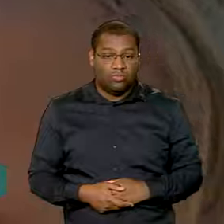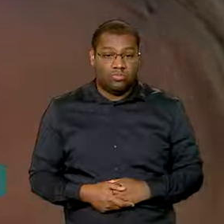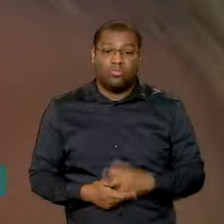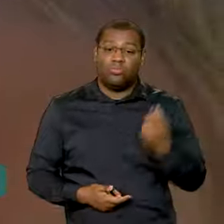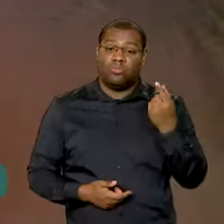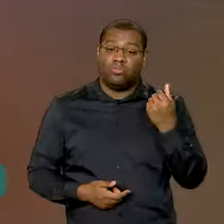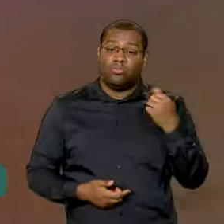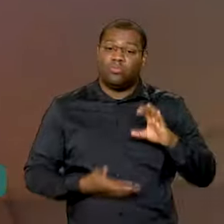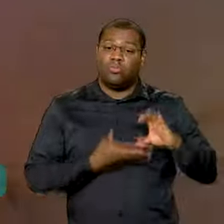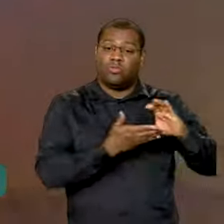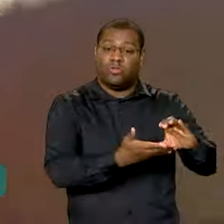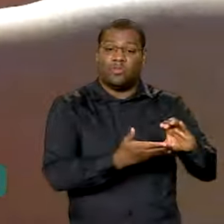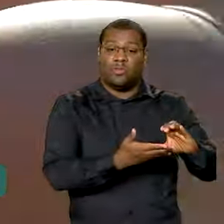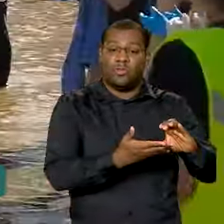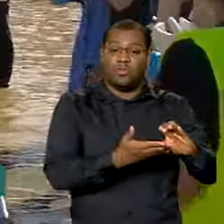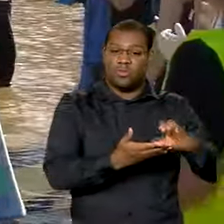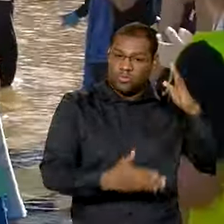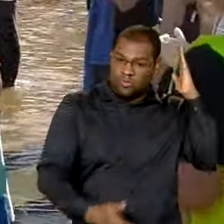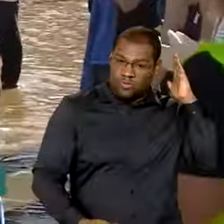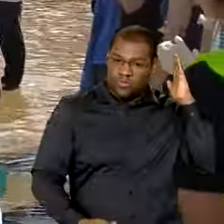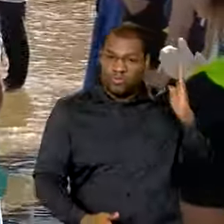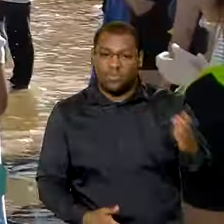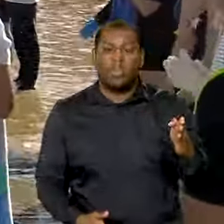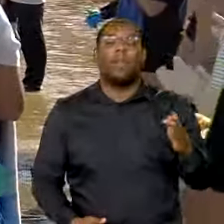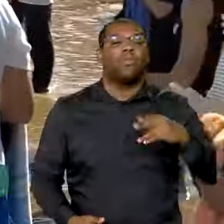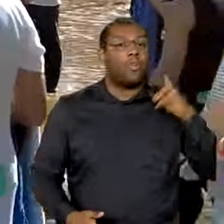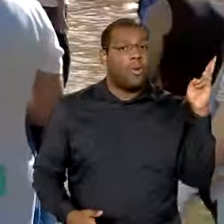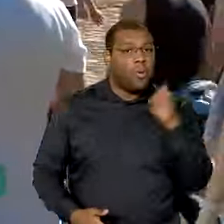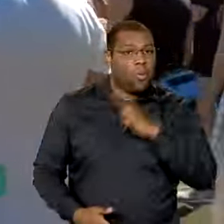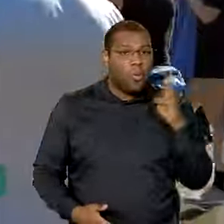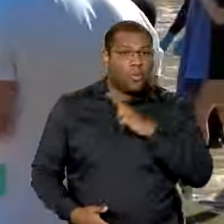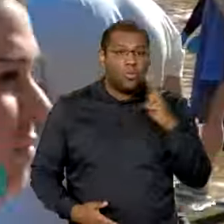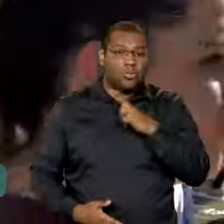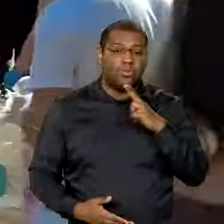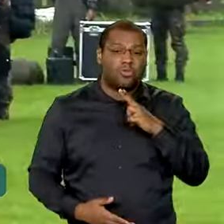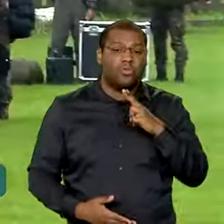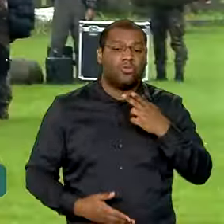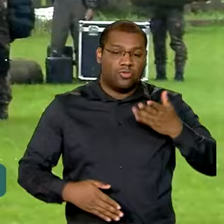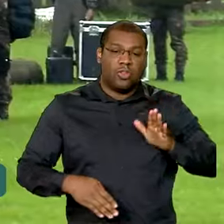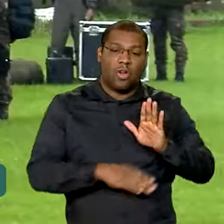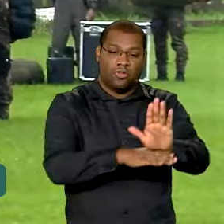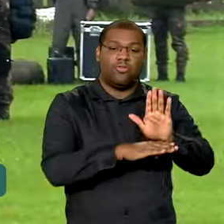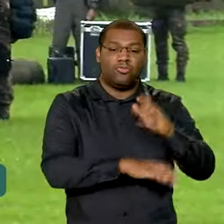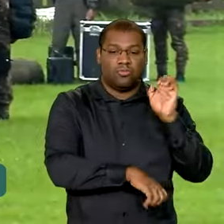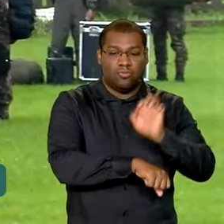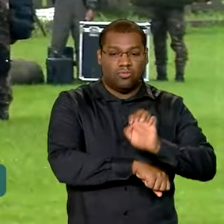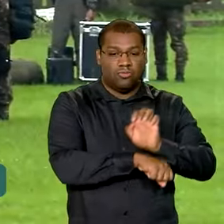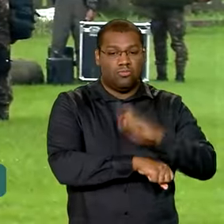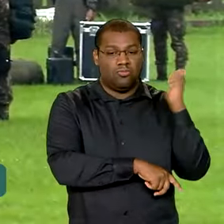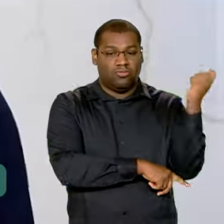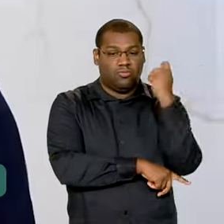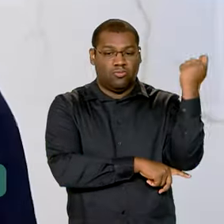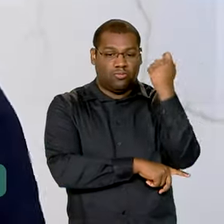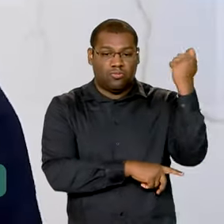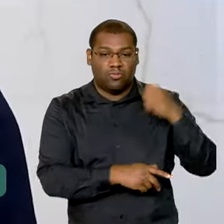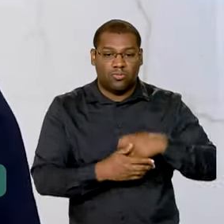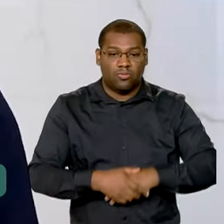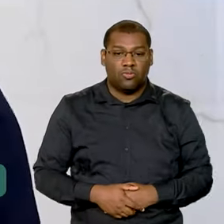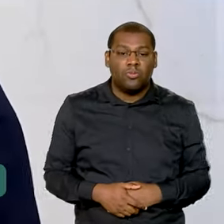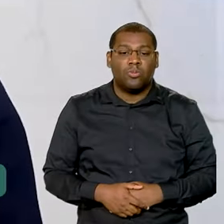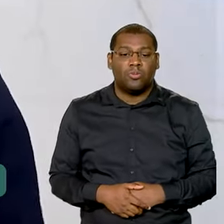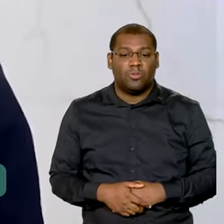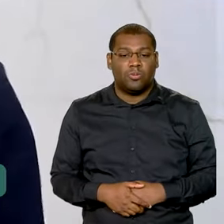direcionamento de acordo com as urgências e as prioridades do Estado do Rio Grande do Sul. Vamos